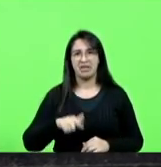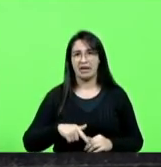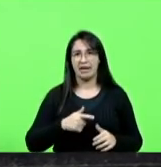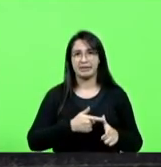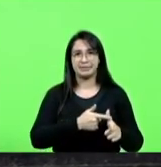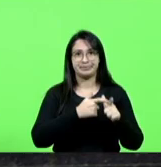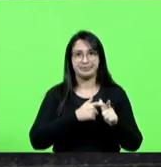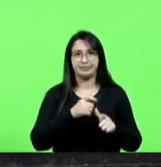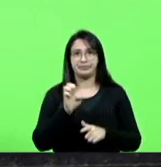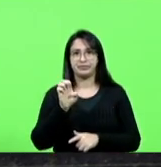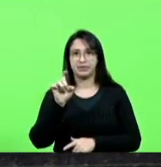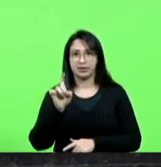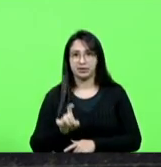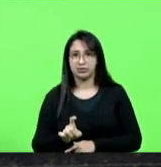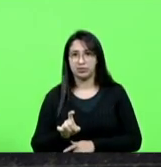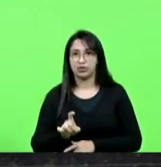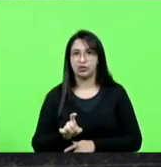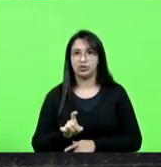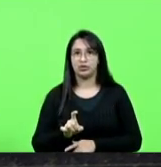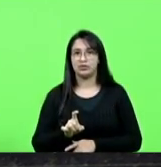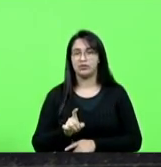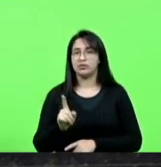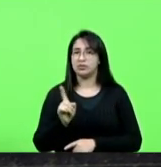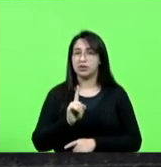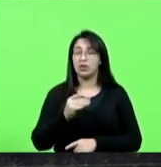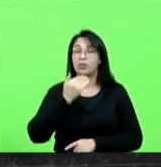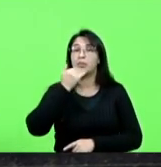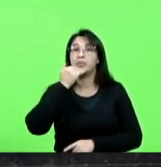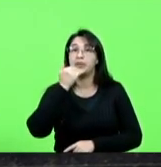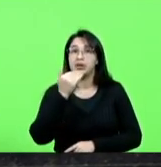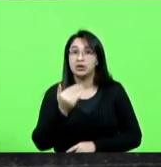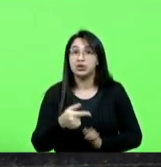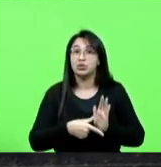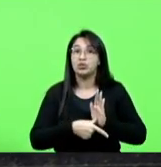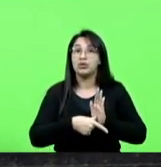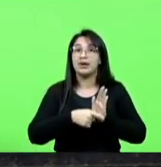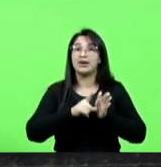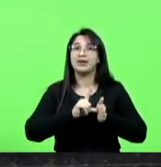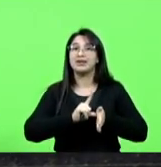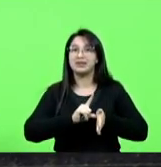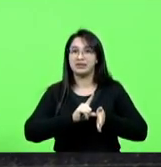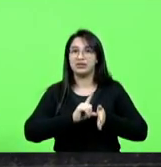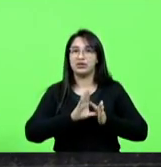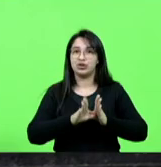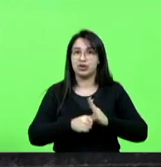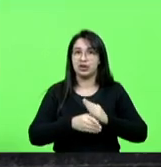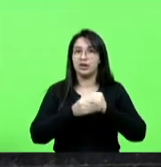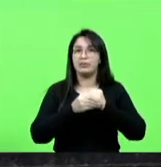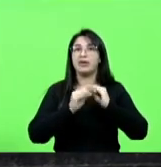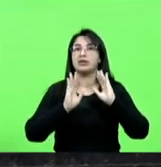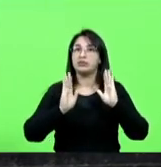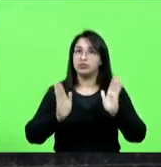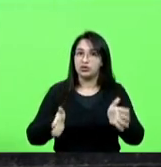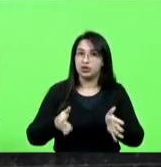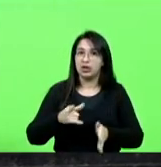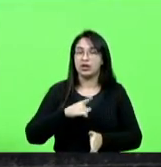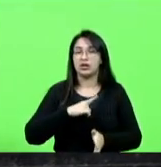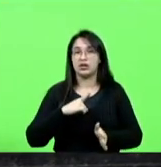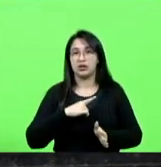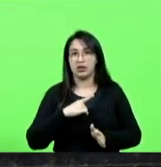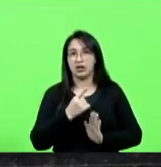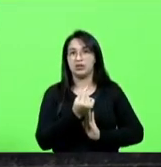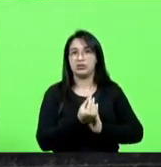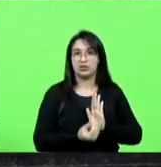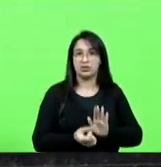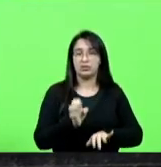executivo repito solicito a antecipação das emendas que já constam no orçamento